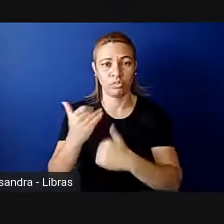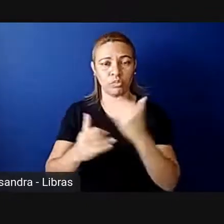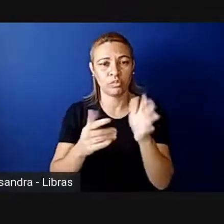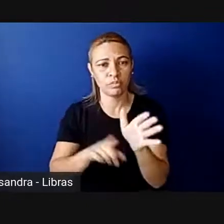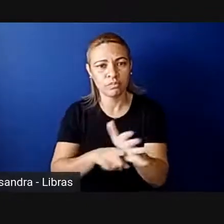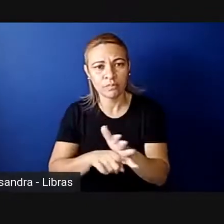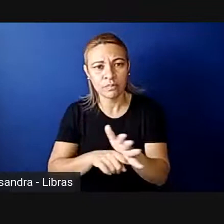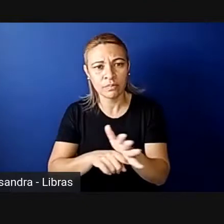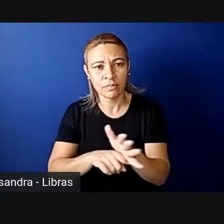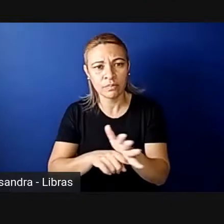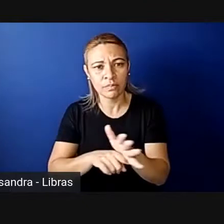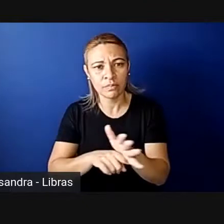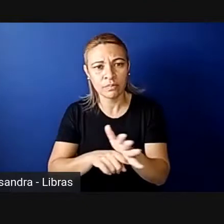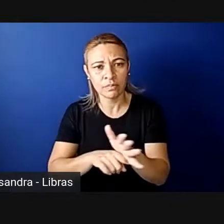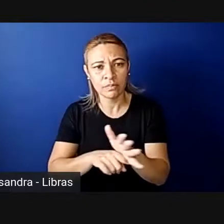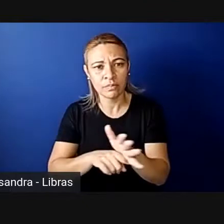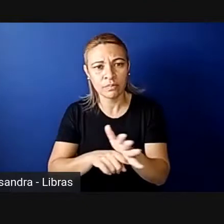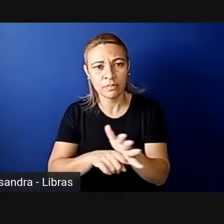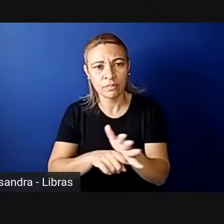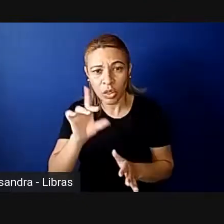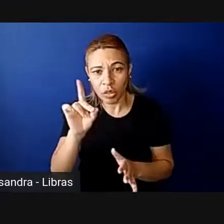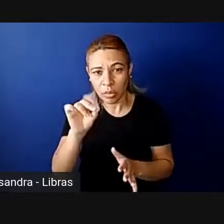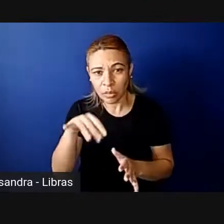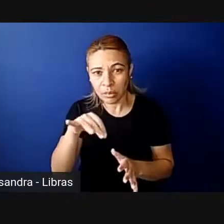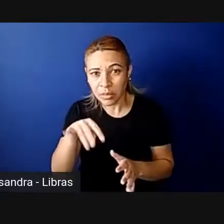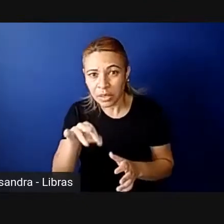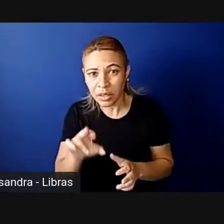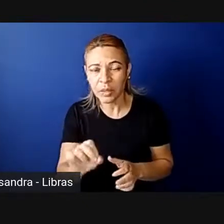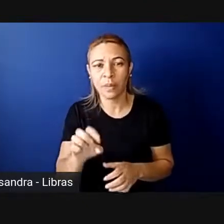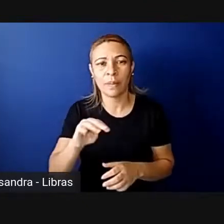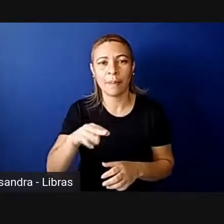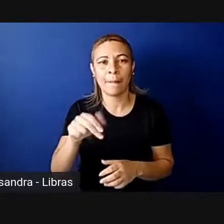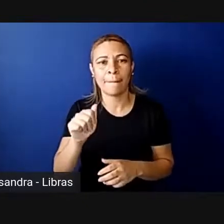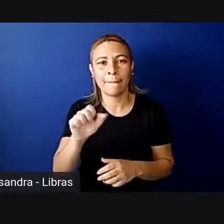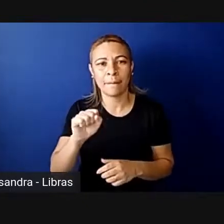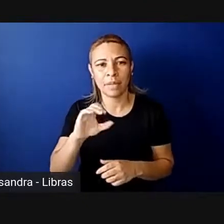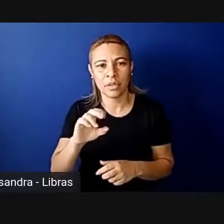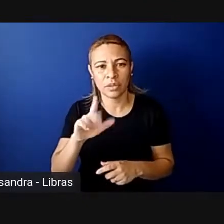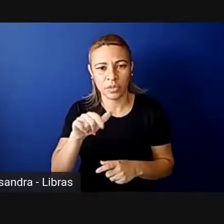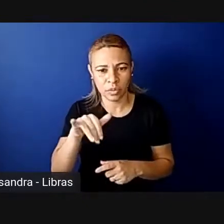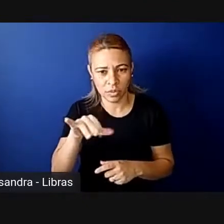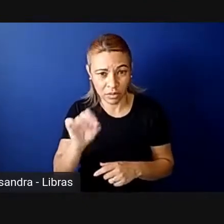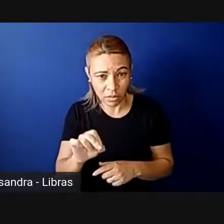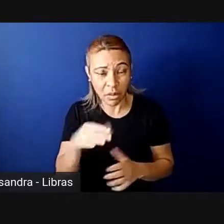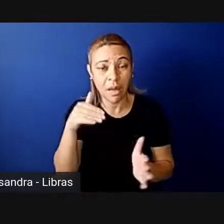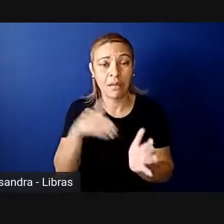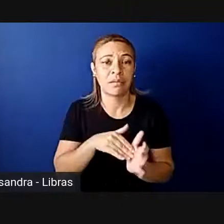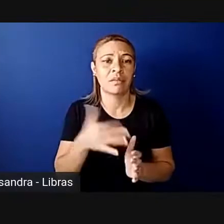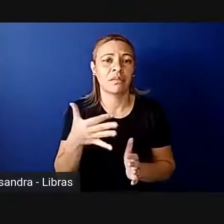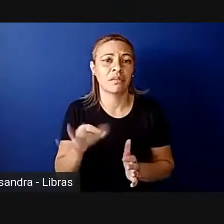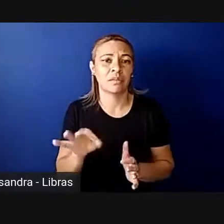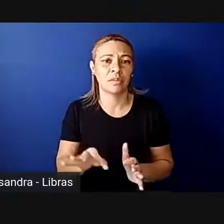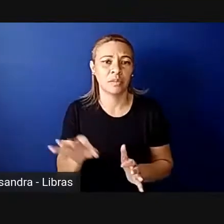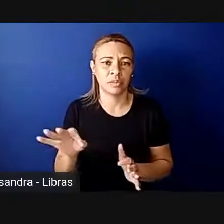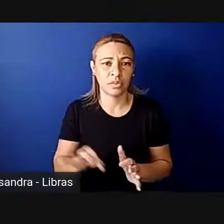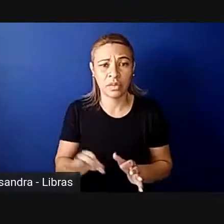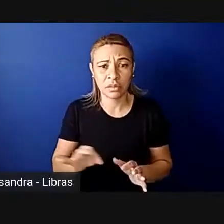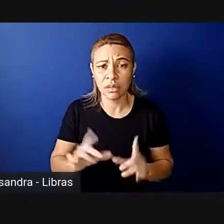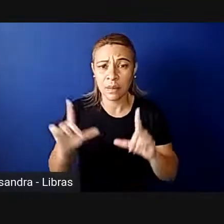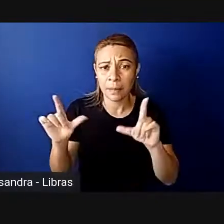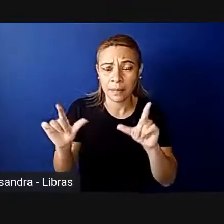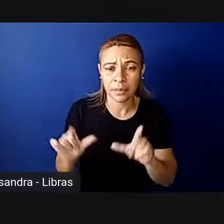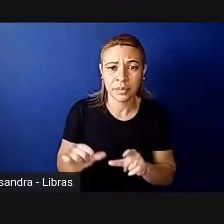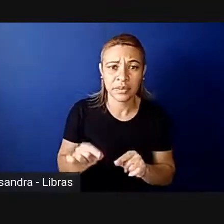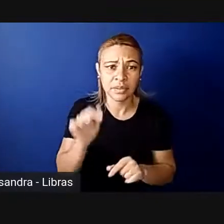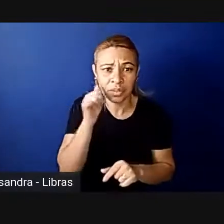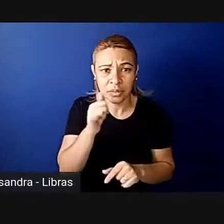percentual chamado de domínio masculino, ela chama-se a primeira faixa de até 10%, pequena minoria de mulheres de 10